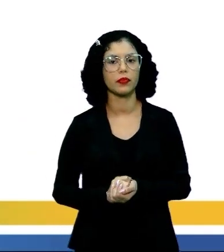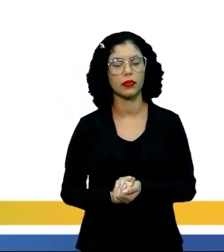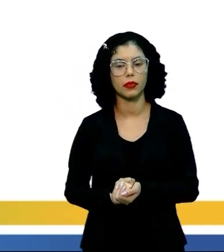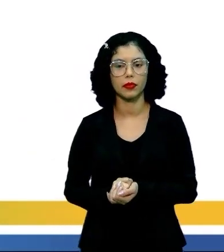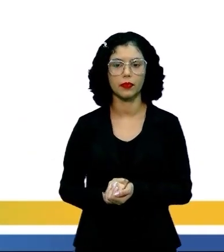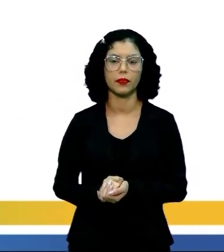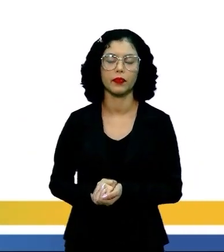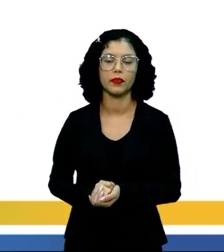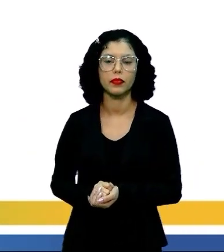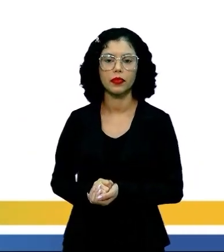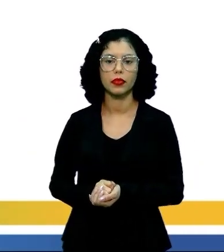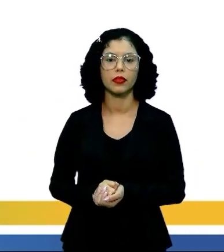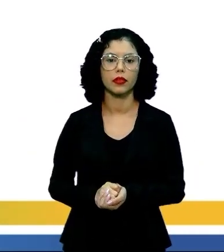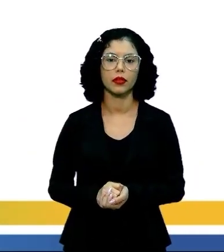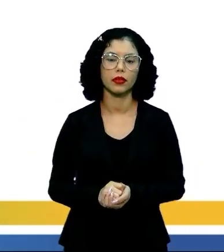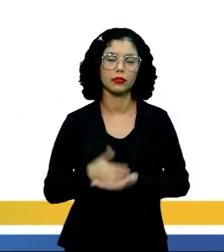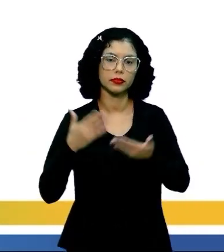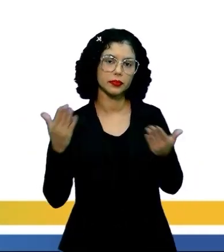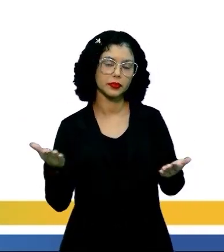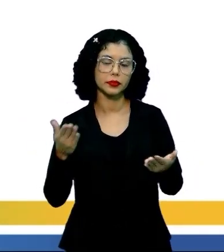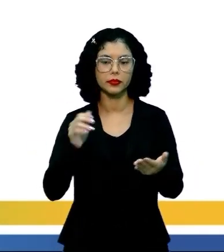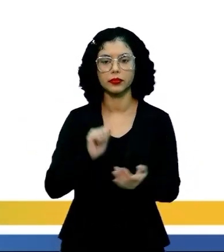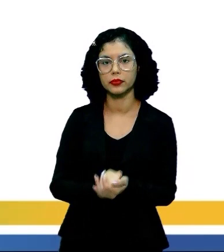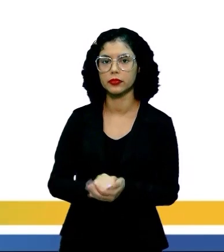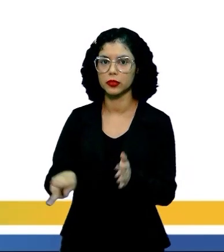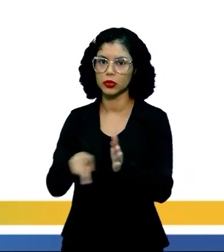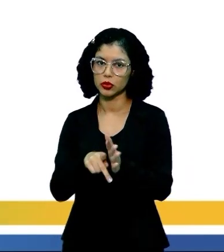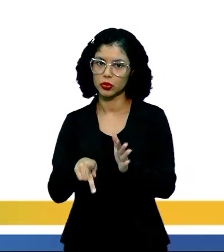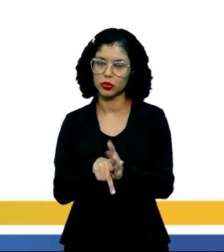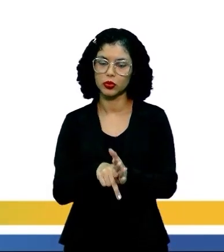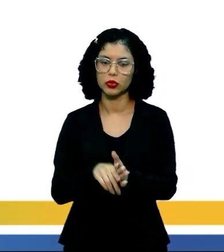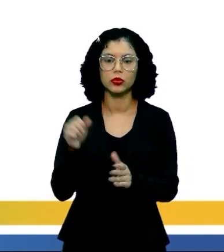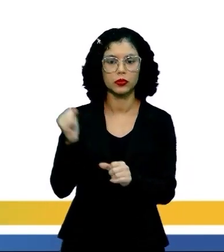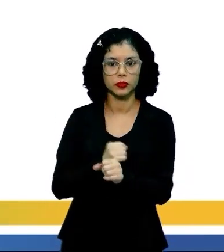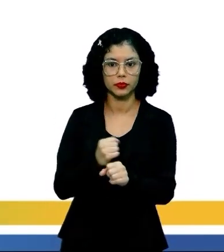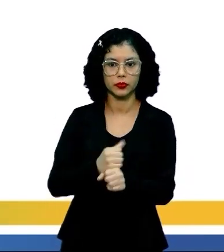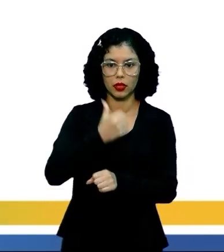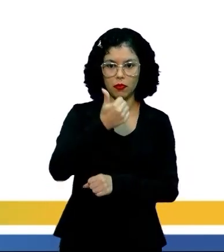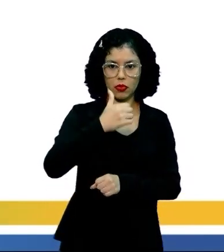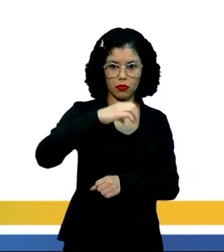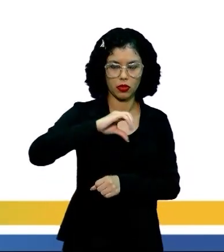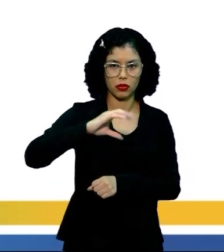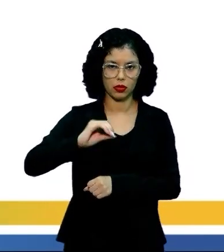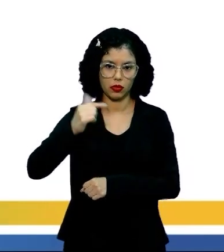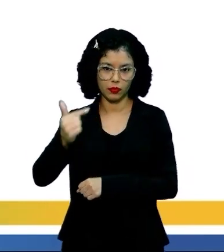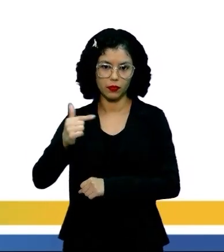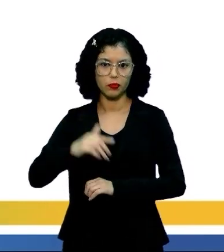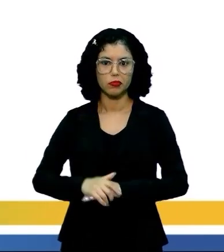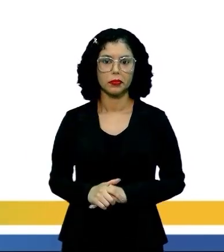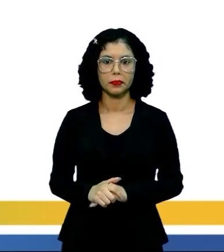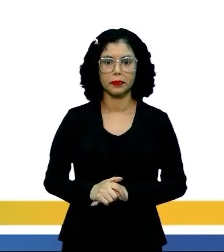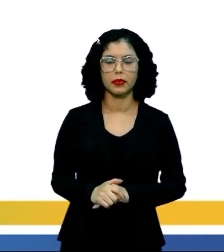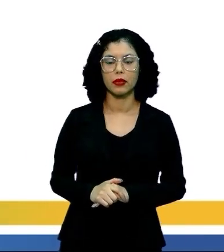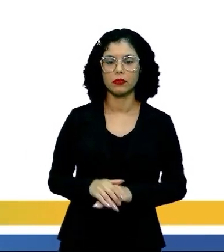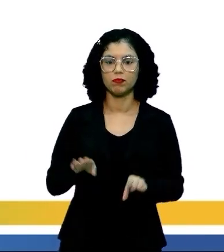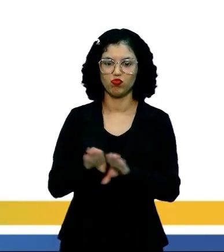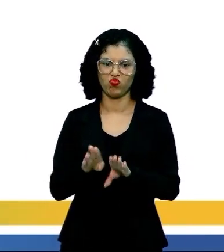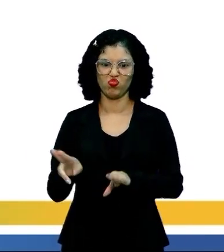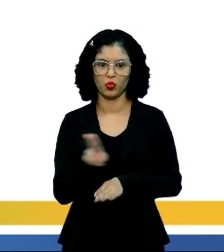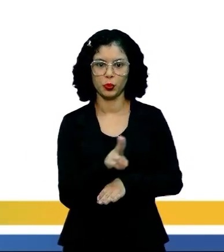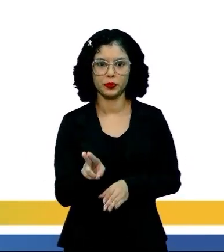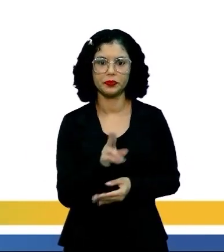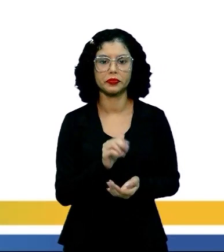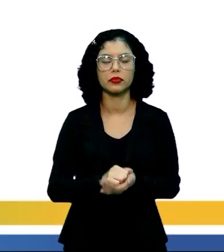fase chamada pré-modernismo, isso justamente no ano de 1922, é um romance